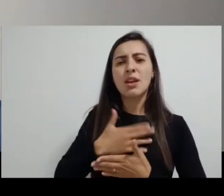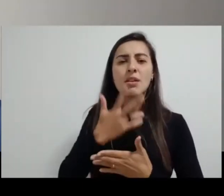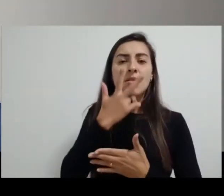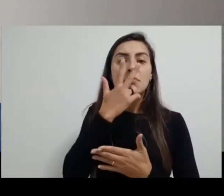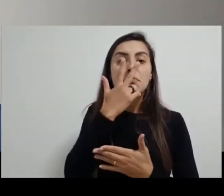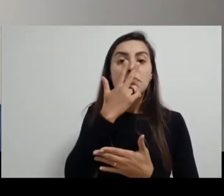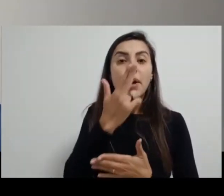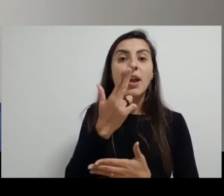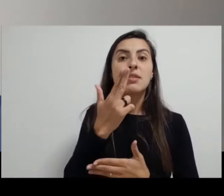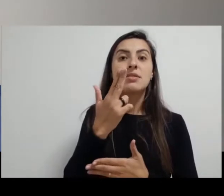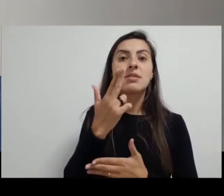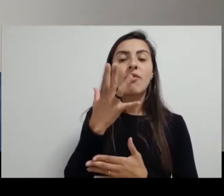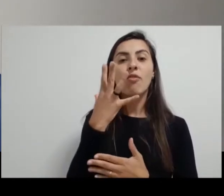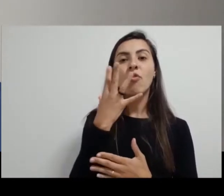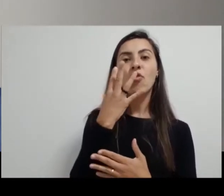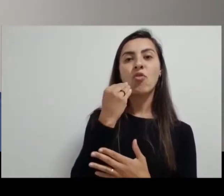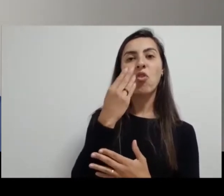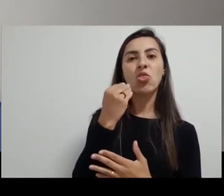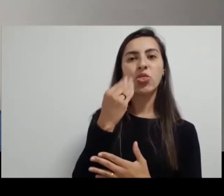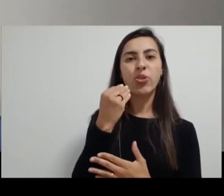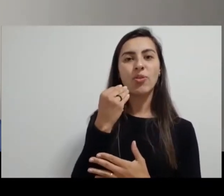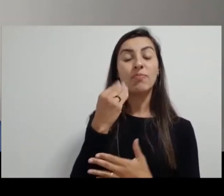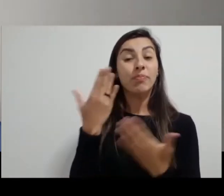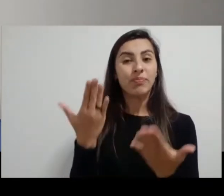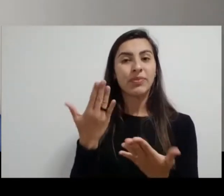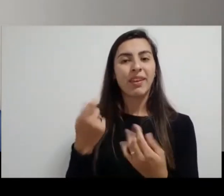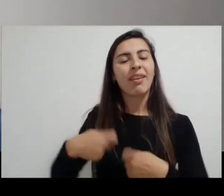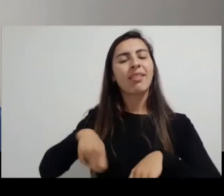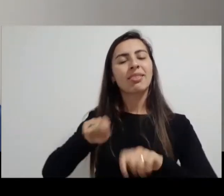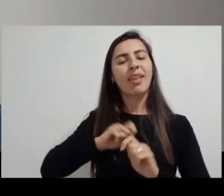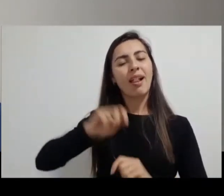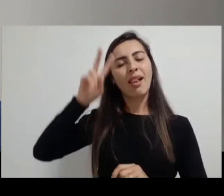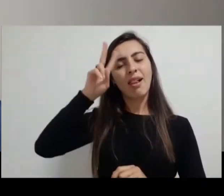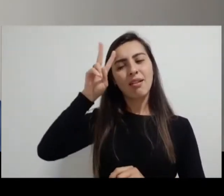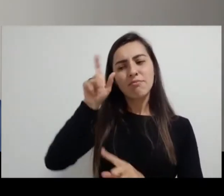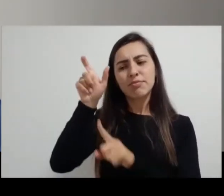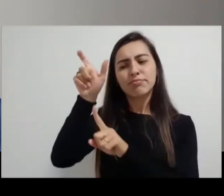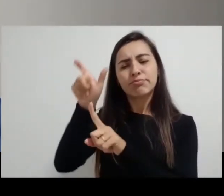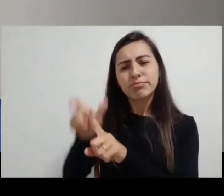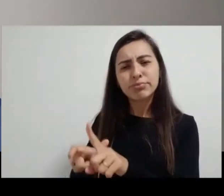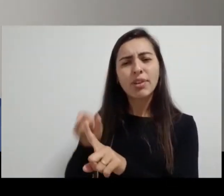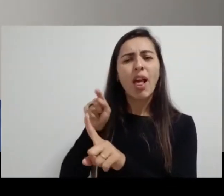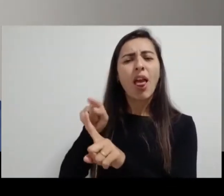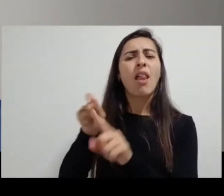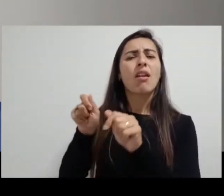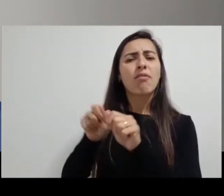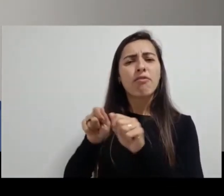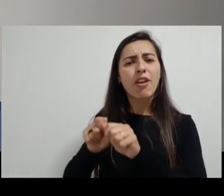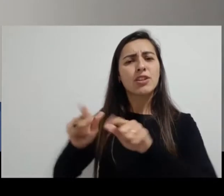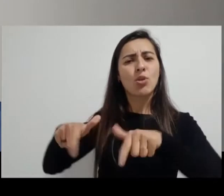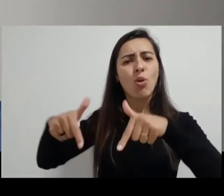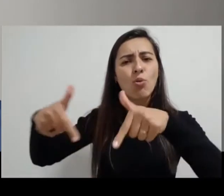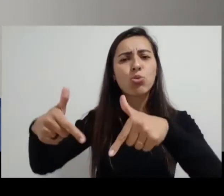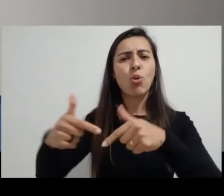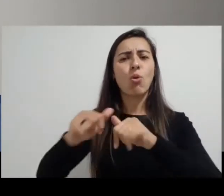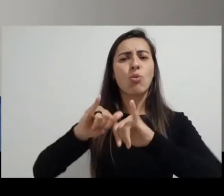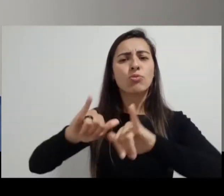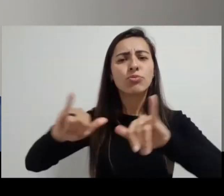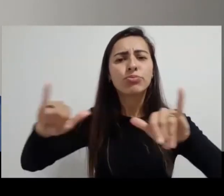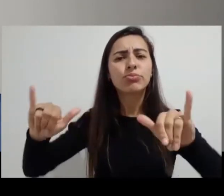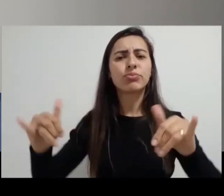daquele ente querido e assim recordar tudo aquilo que ele fez e tudo aquilo que ele falou.